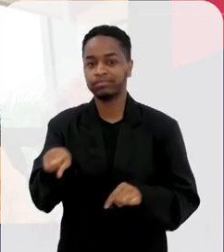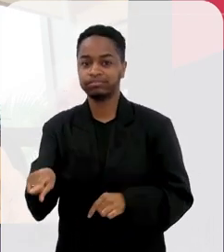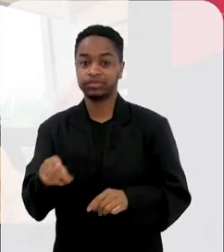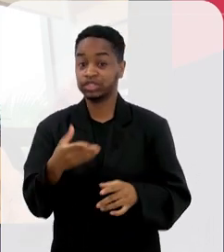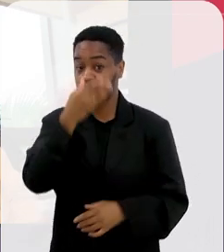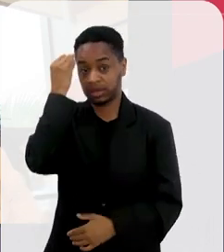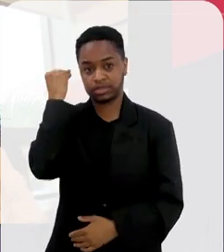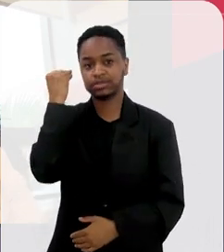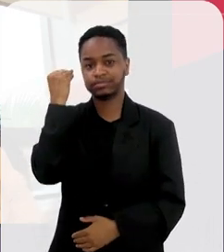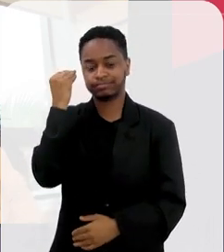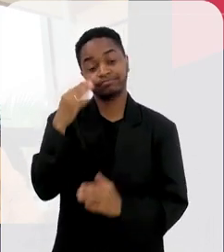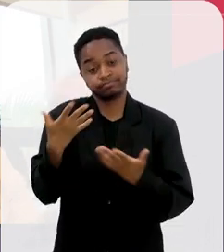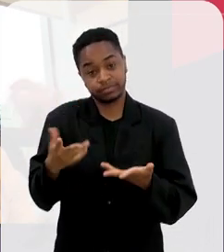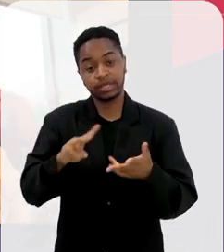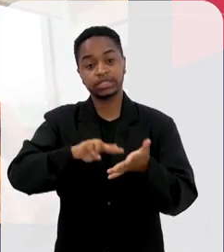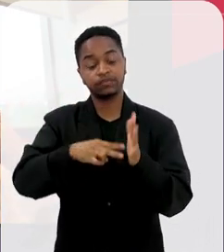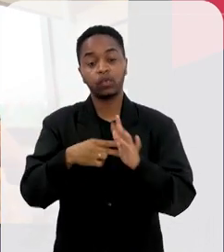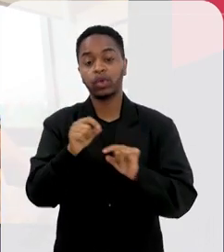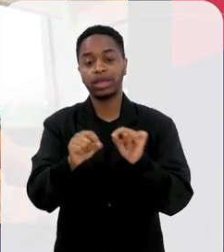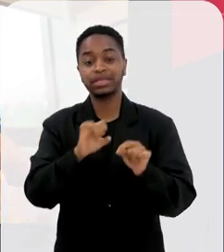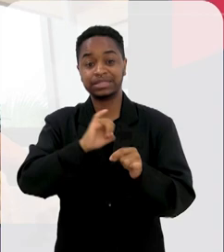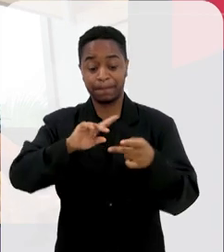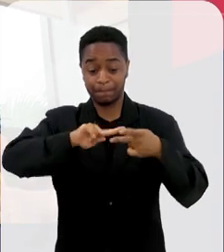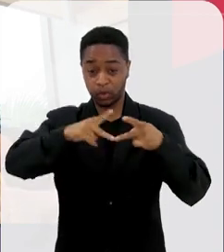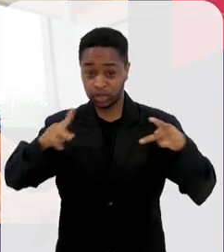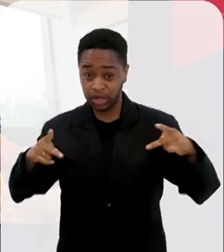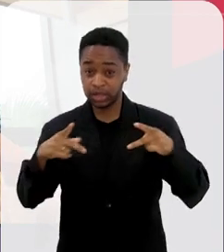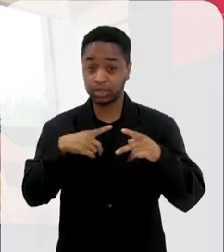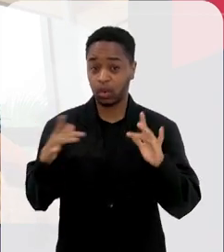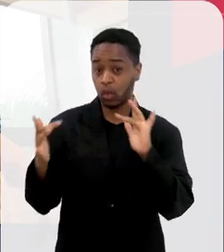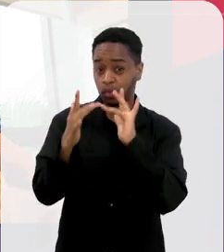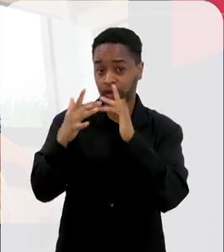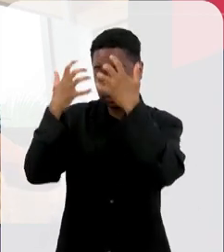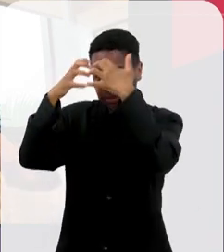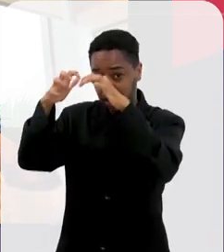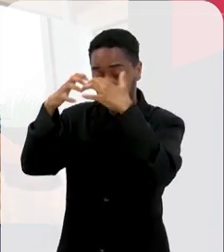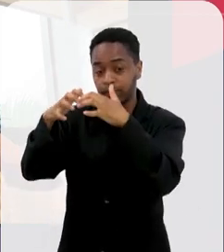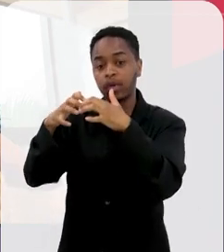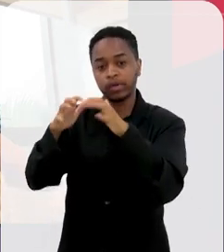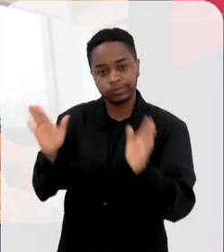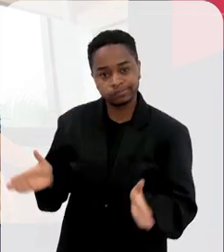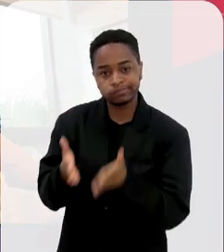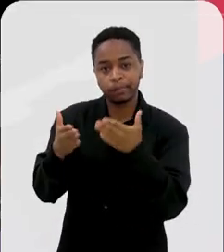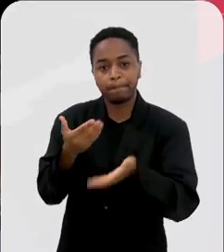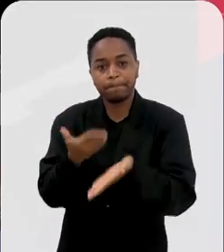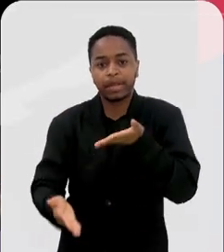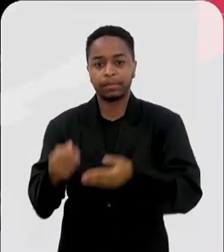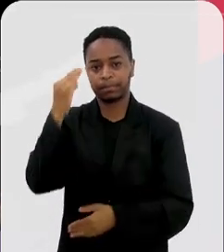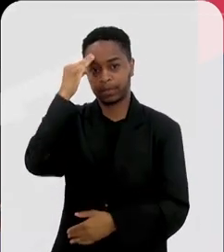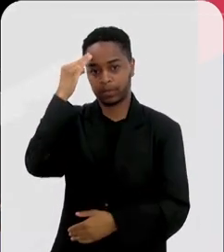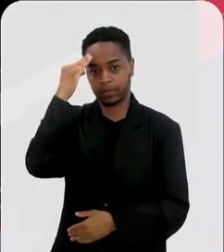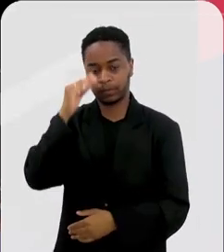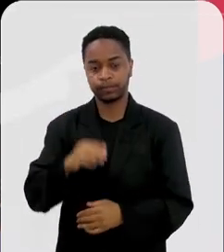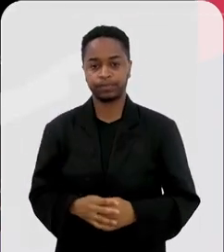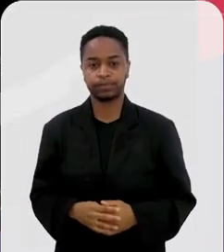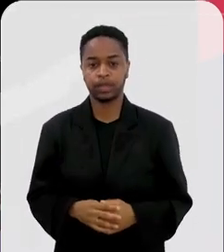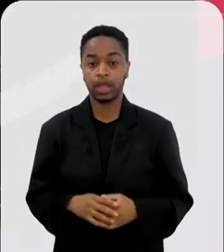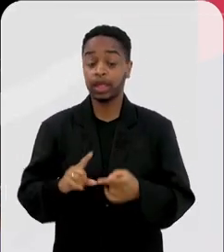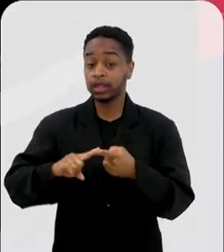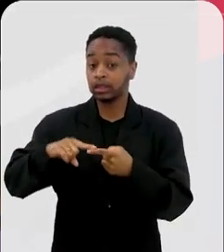Uma demonstração de que a proteína spike, quando em contato com o cérebro, induz um prejuízo de memória. Depois, a gente foi